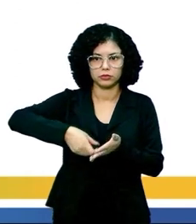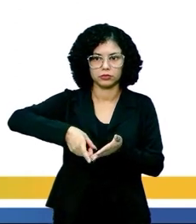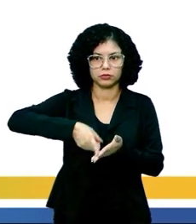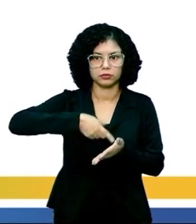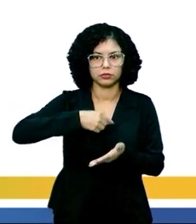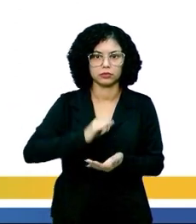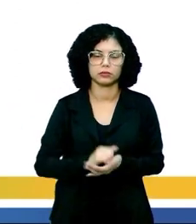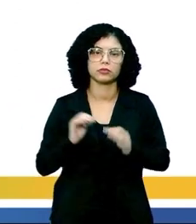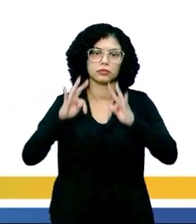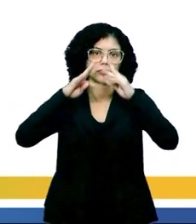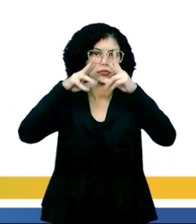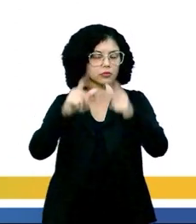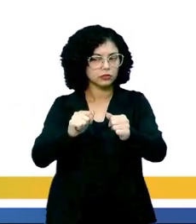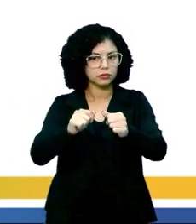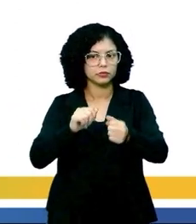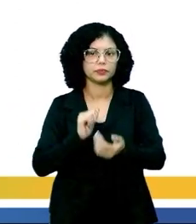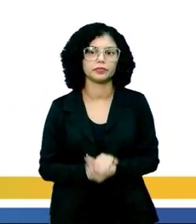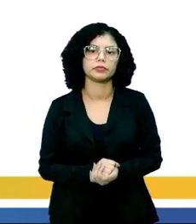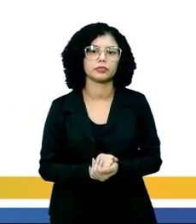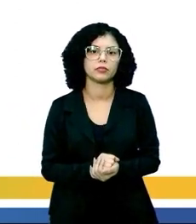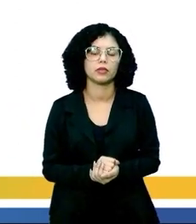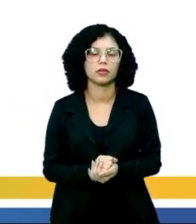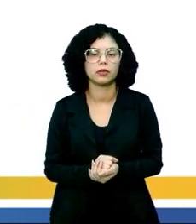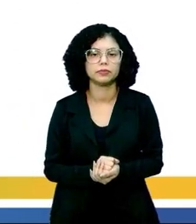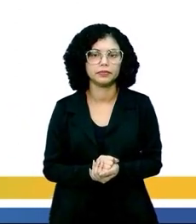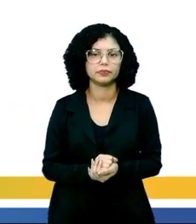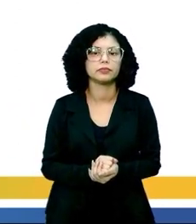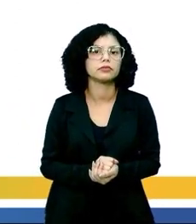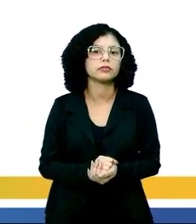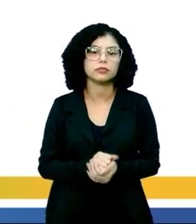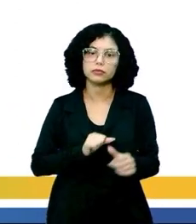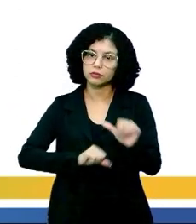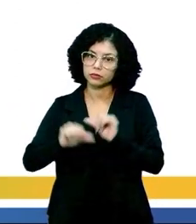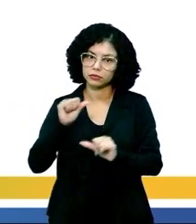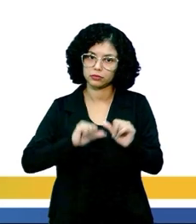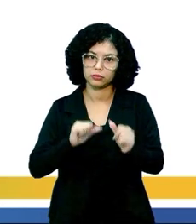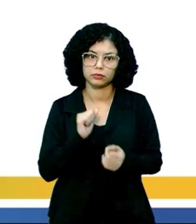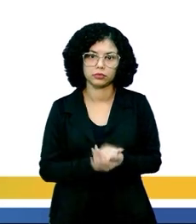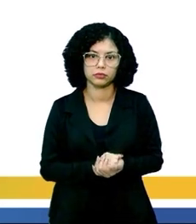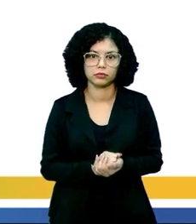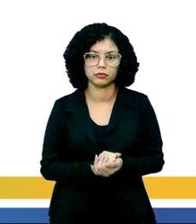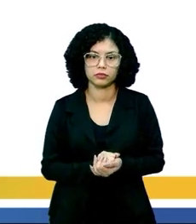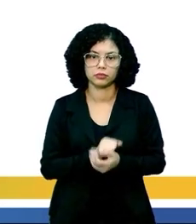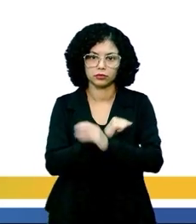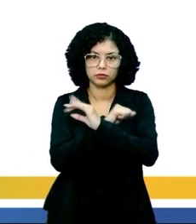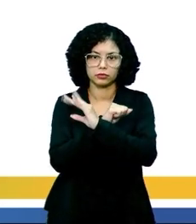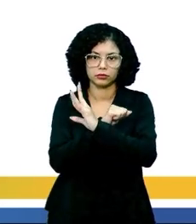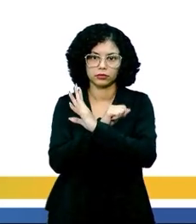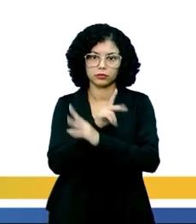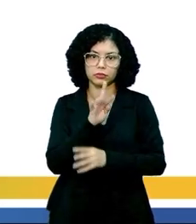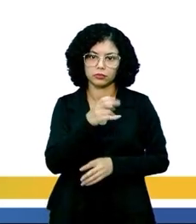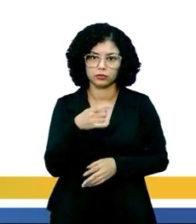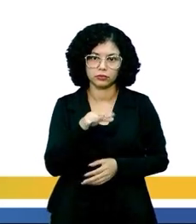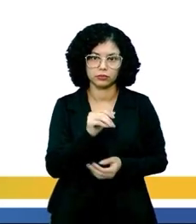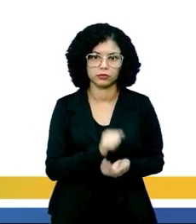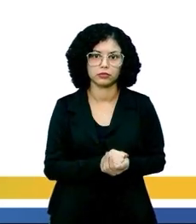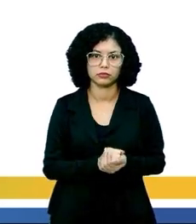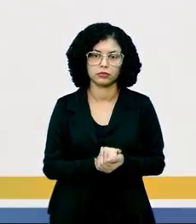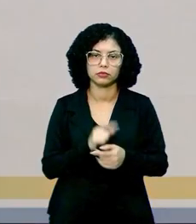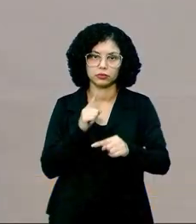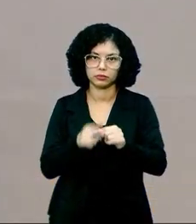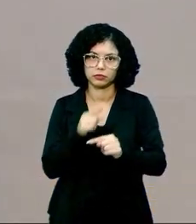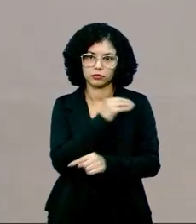certo? Tudo isso aí, quando são alimentados, vai transformar em micromolécula, que temos os ácidos gráticos, tá?